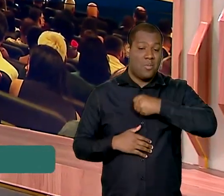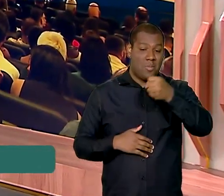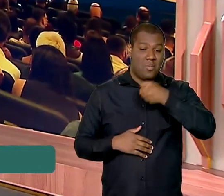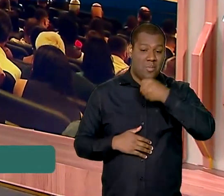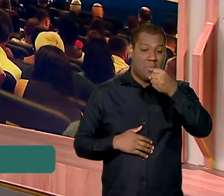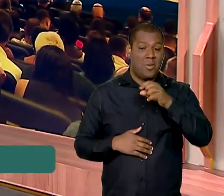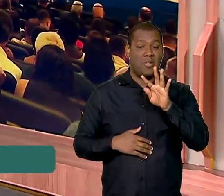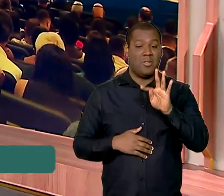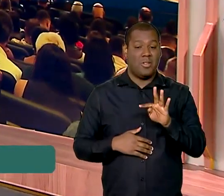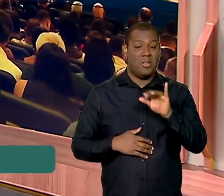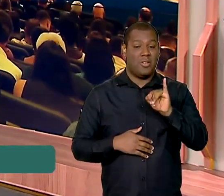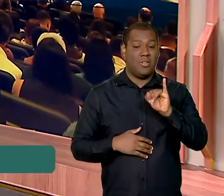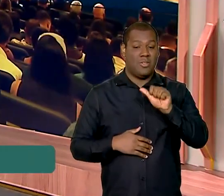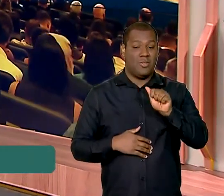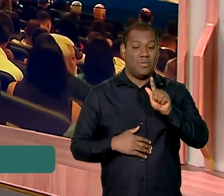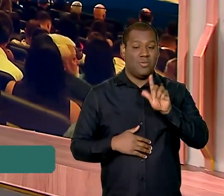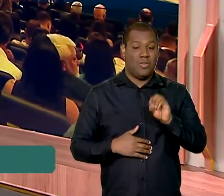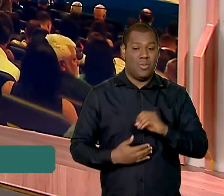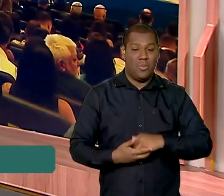Bom dia, Tiago.